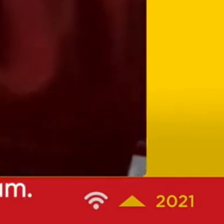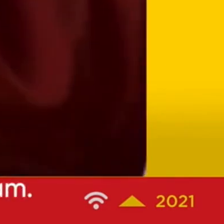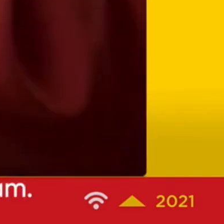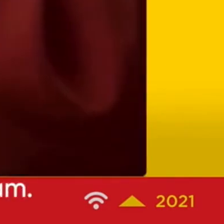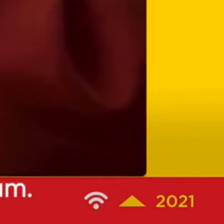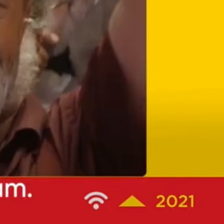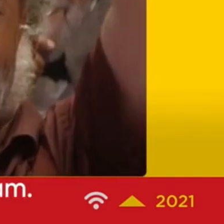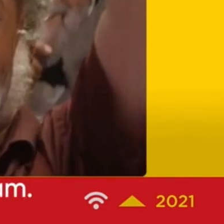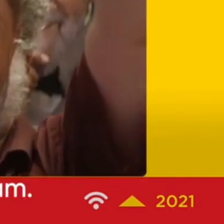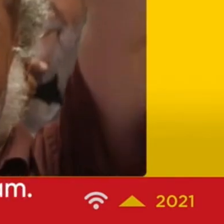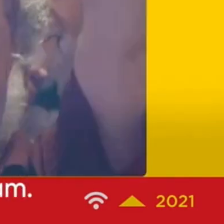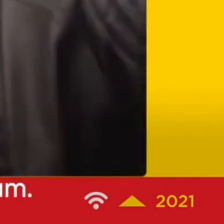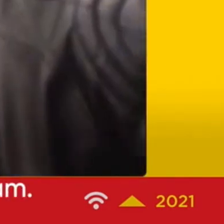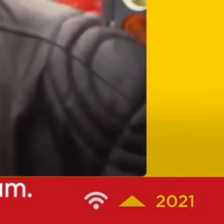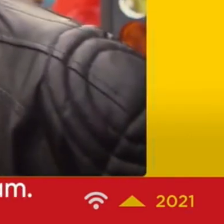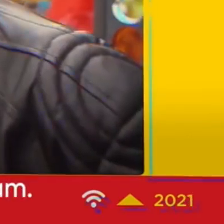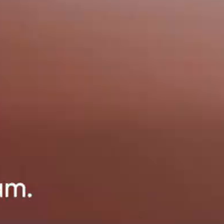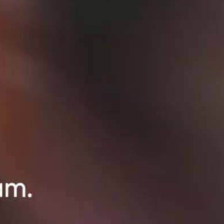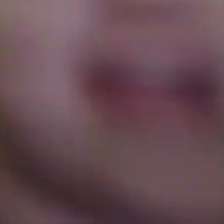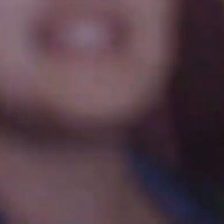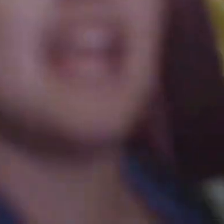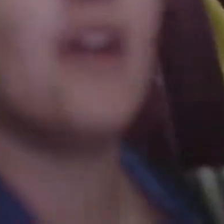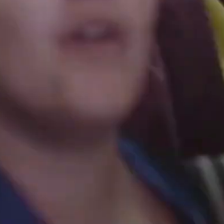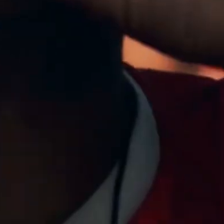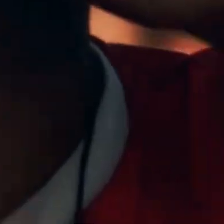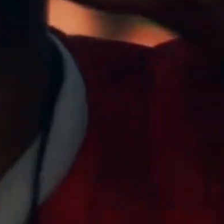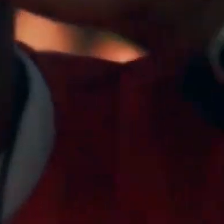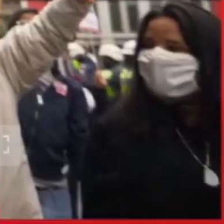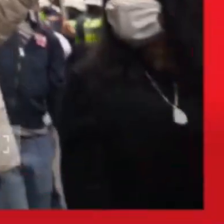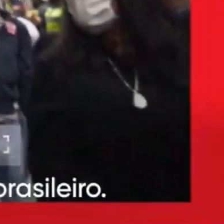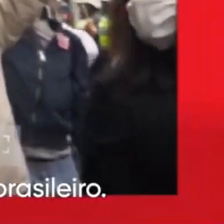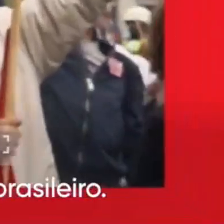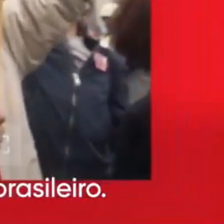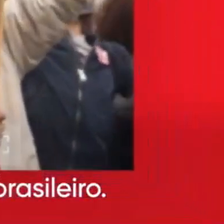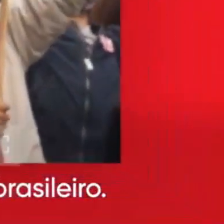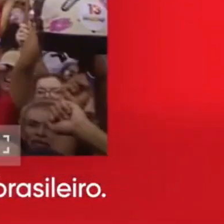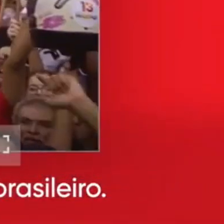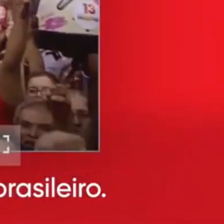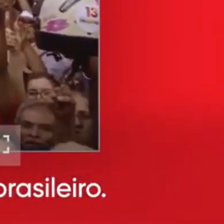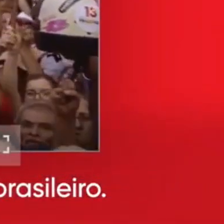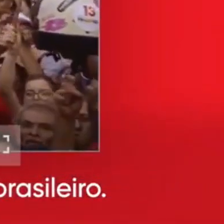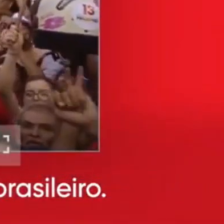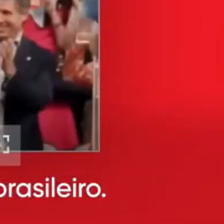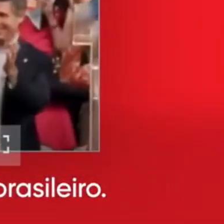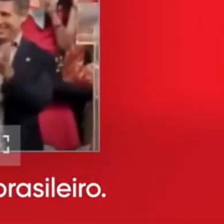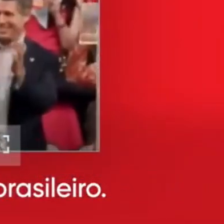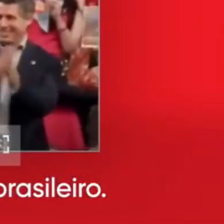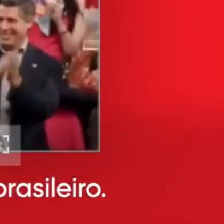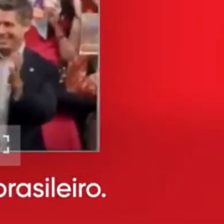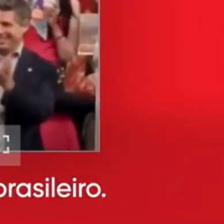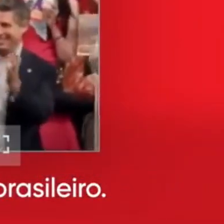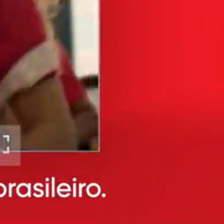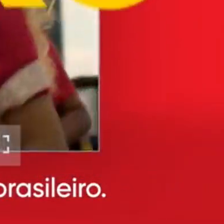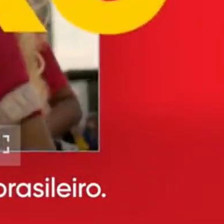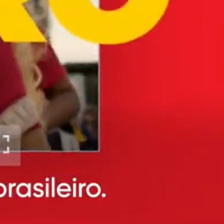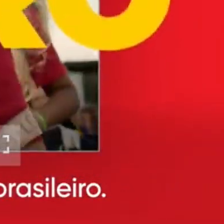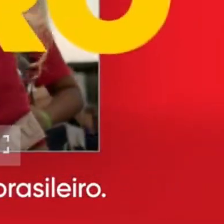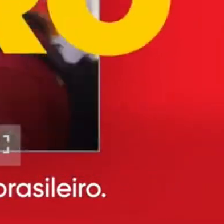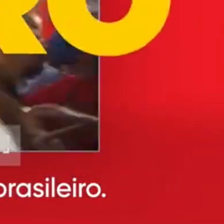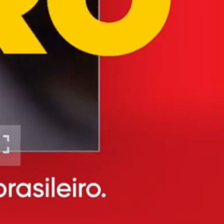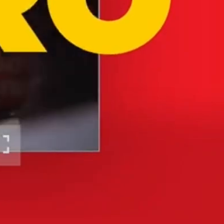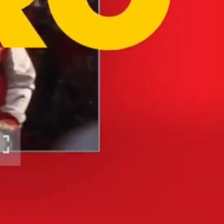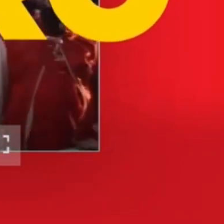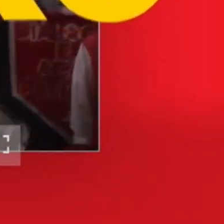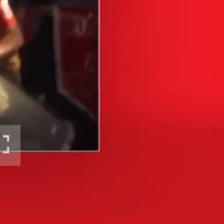Partido dos Trabalhadores amplia sua força no Telegram. Nos últimos tempos, o PT se aproximou ainda mais do povo